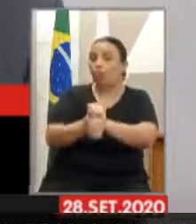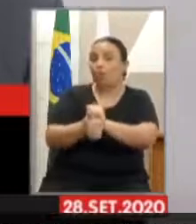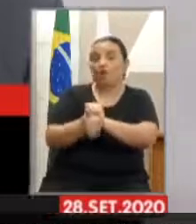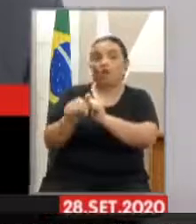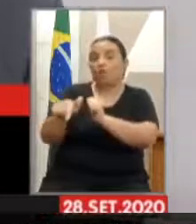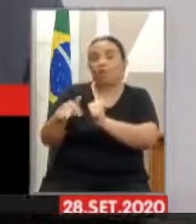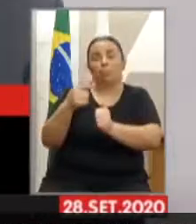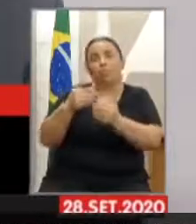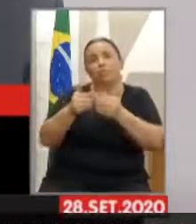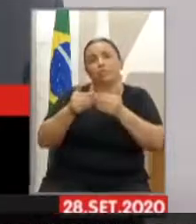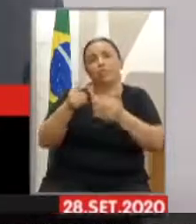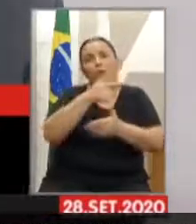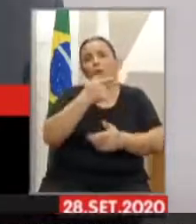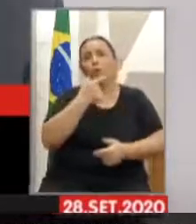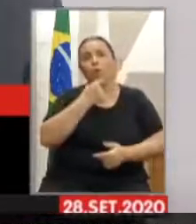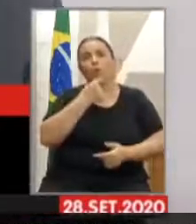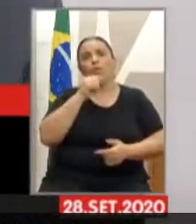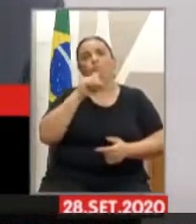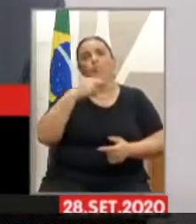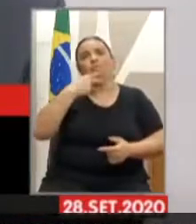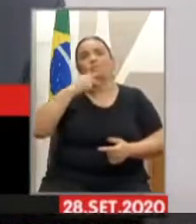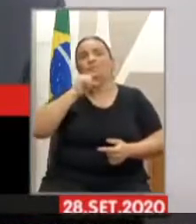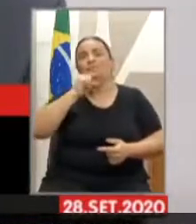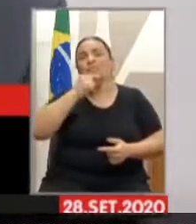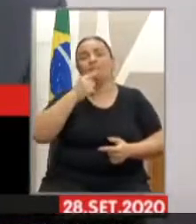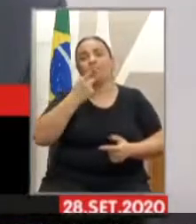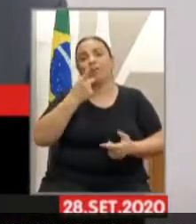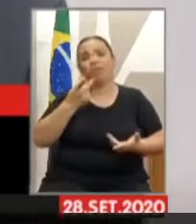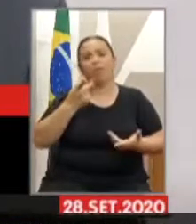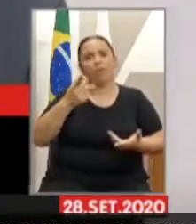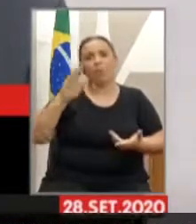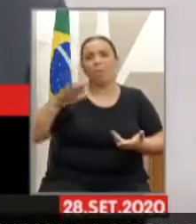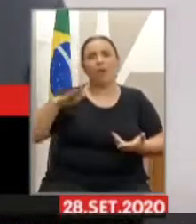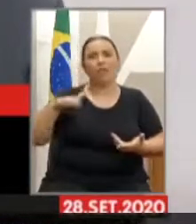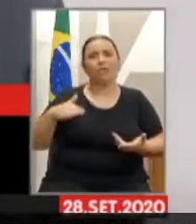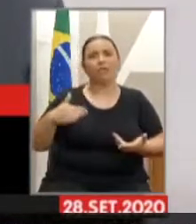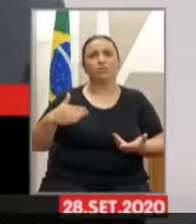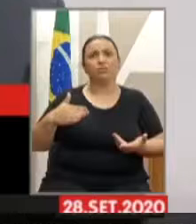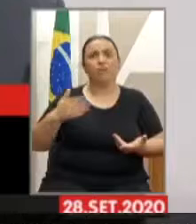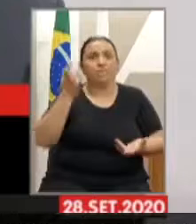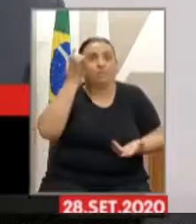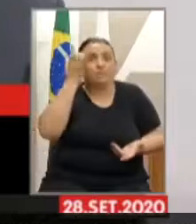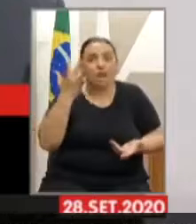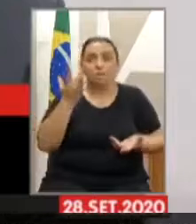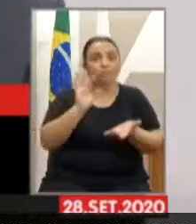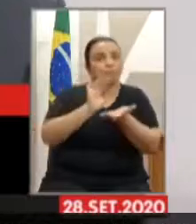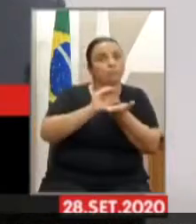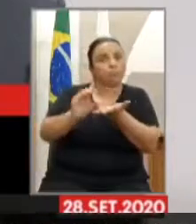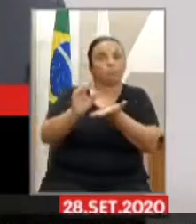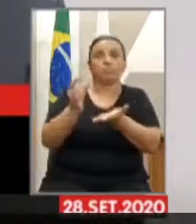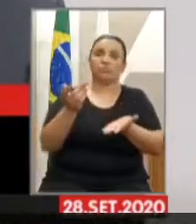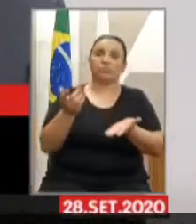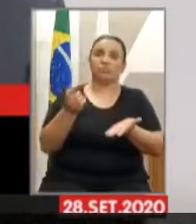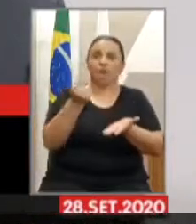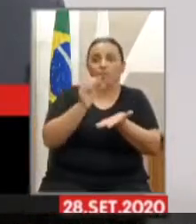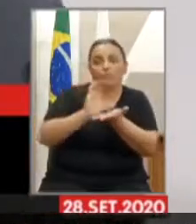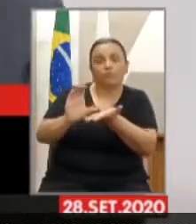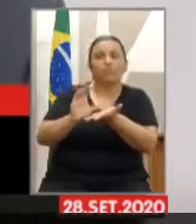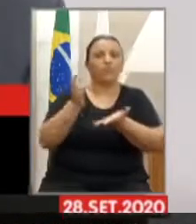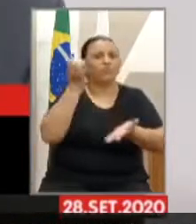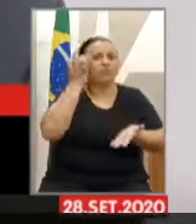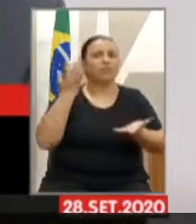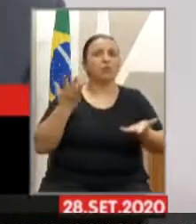é tão barato, é tão barato, e é tão fácil de fazer esses investimentos, por que não? por que deixarmos